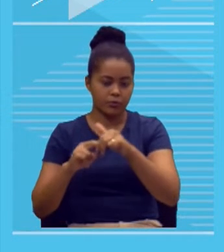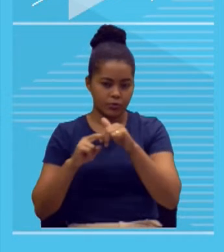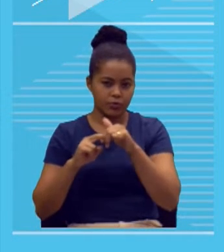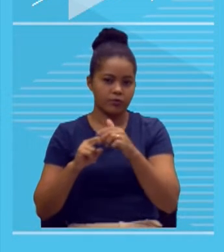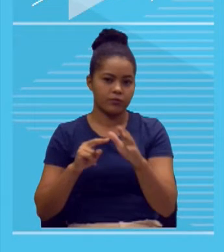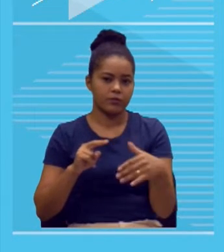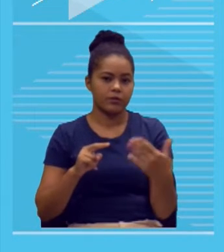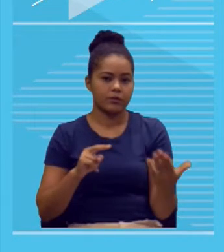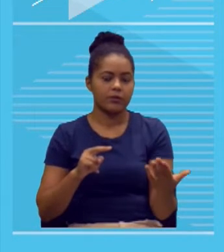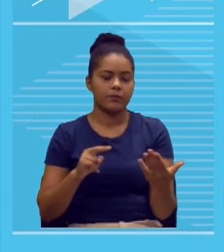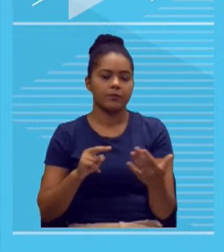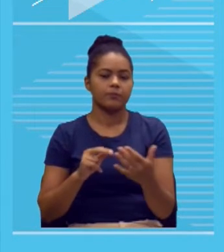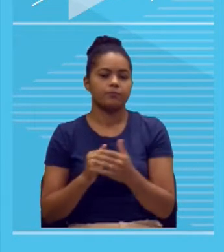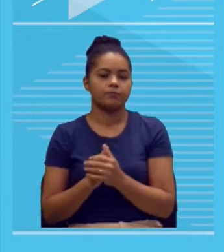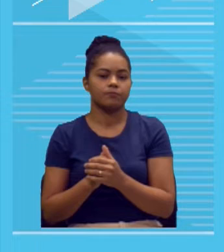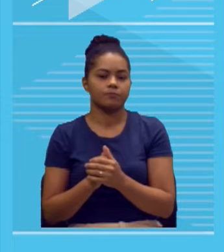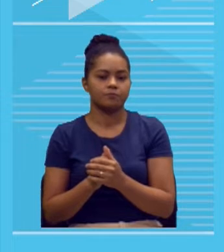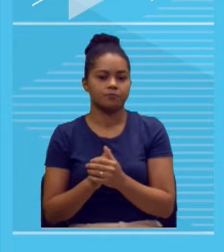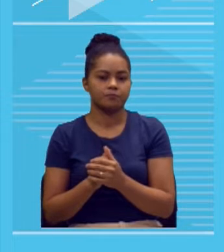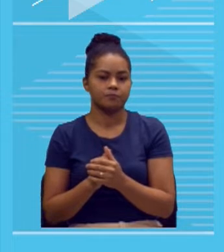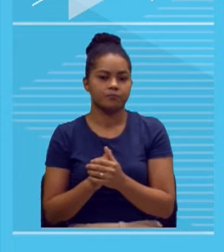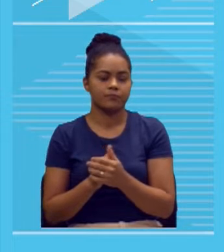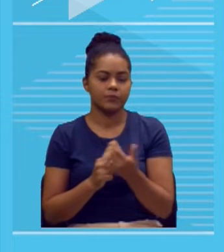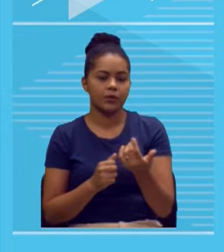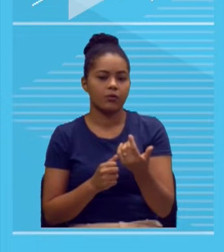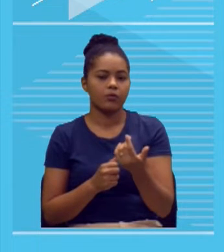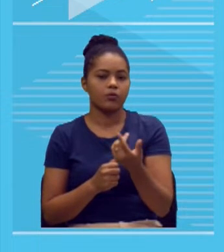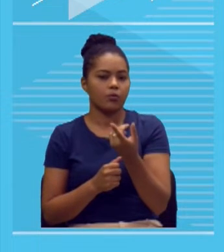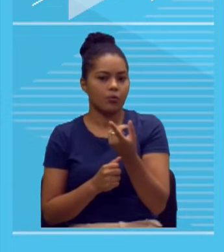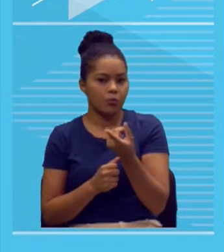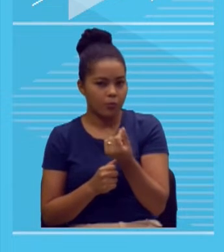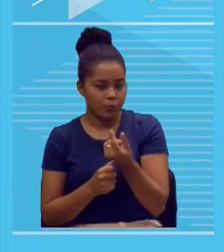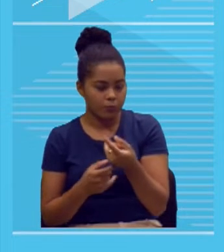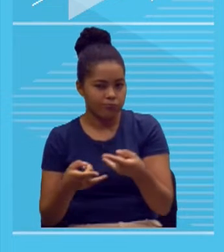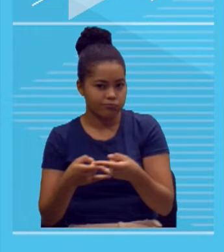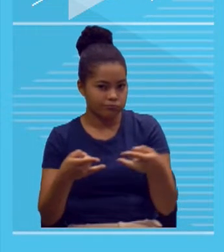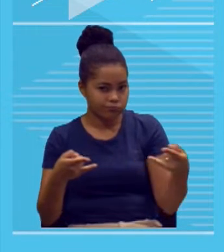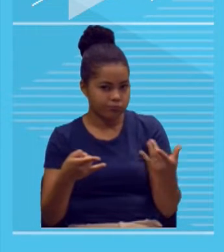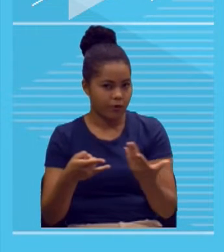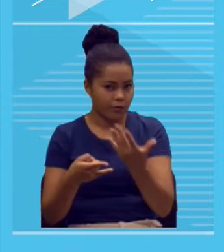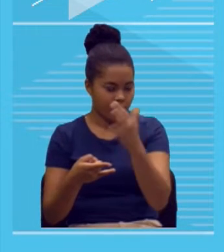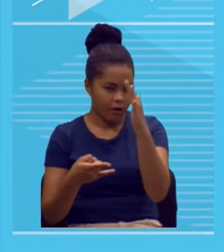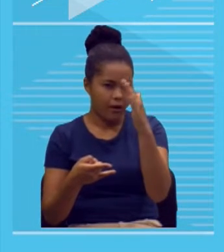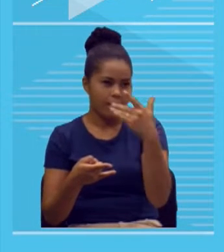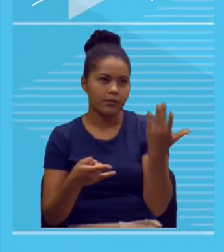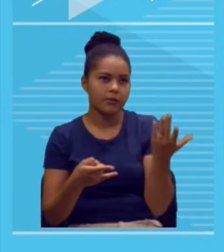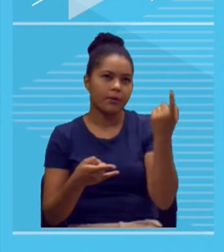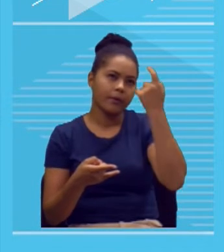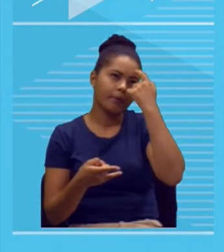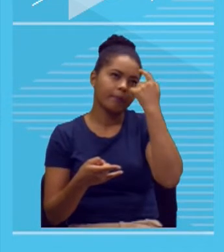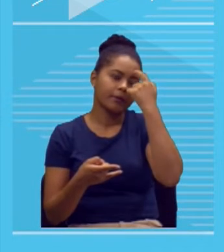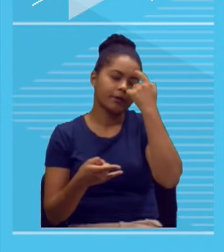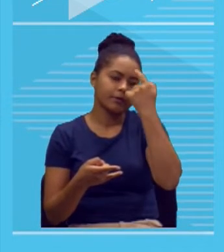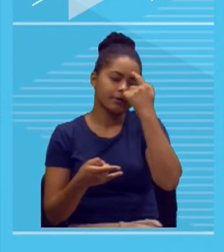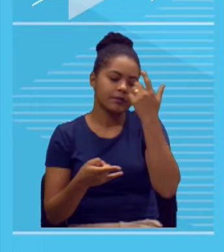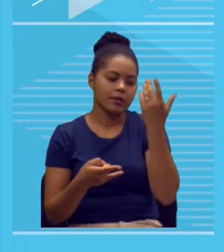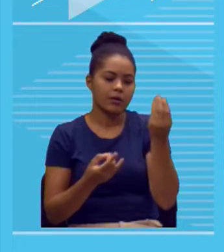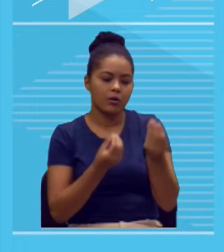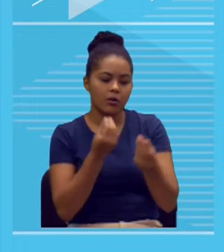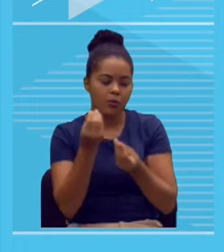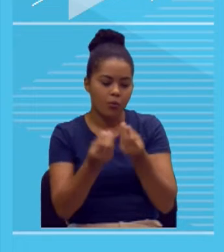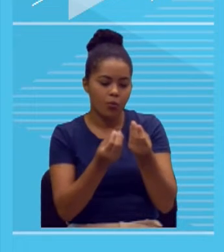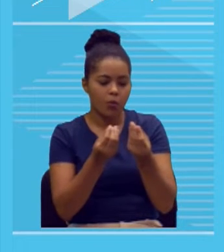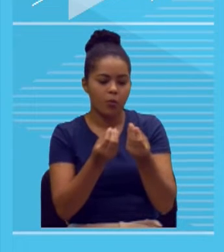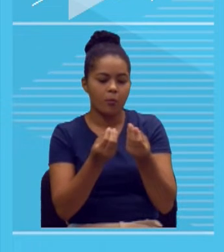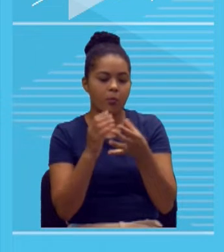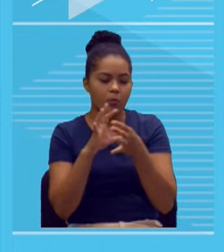disse primeiramente que o preço dos ingressos é muito caro. Aí você vai pensar num repertório que vai